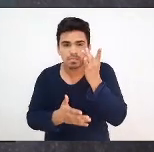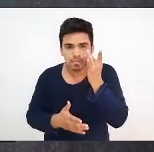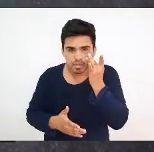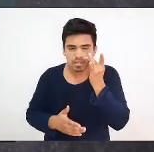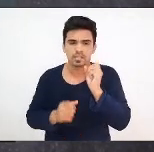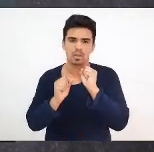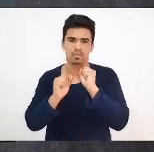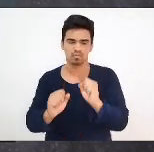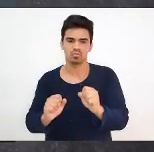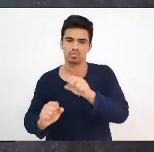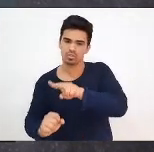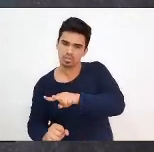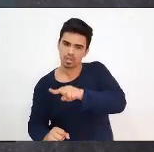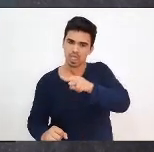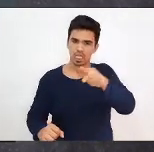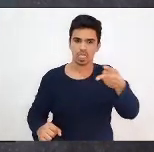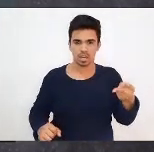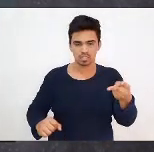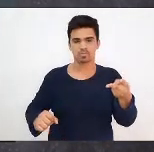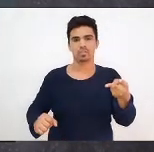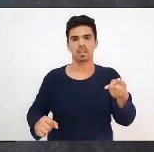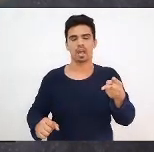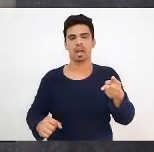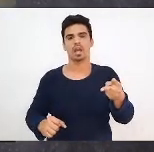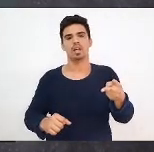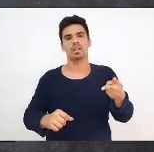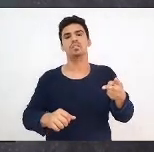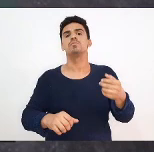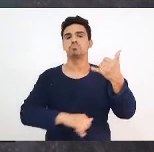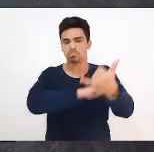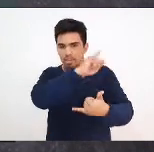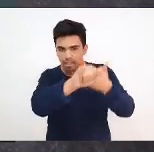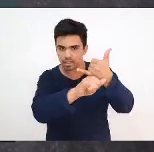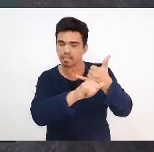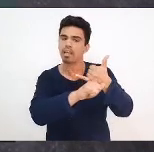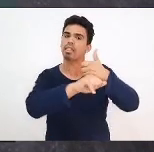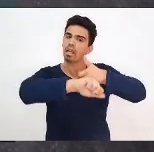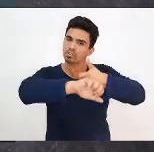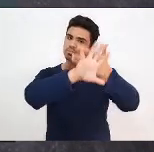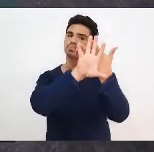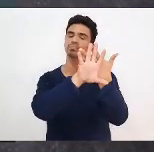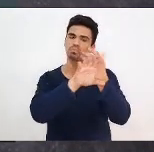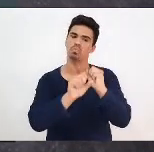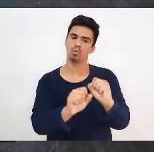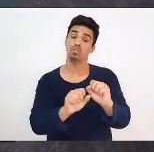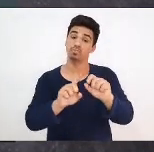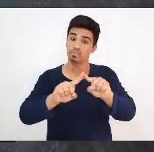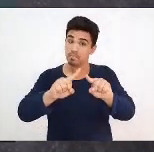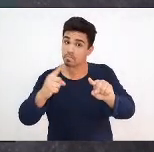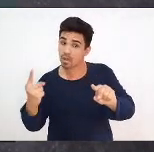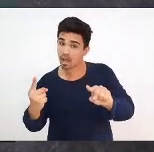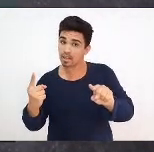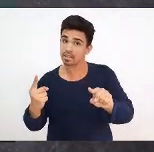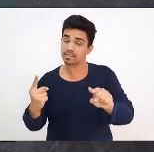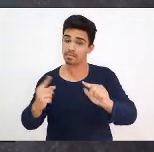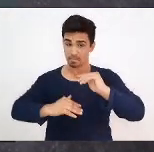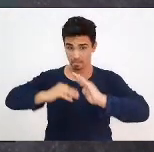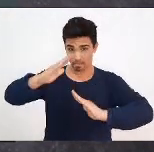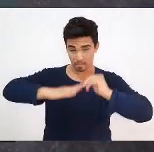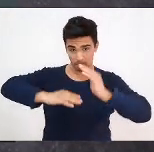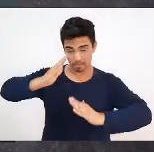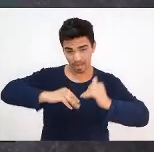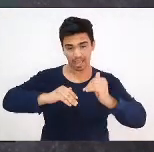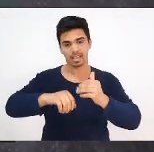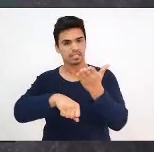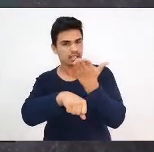transportadas para meios remotos, mas que práticas, estágios e laboratórios